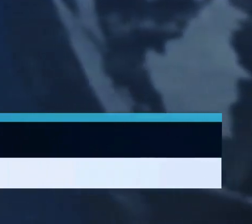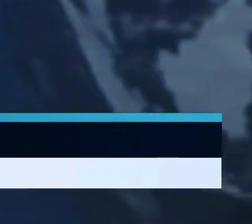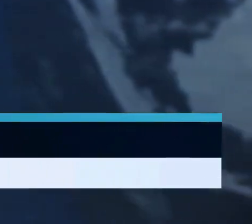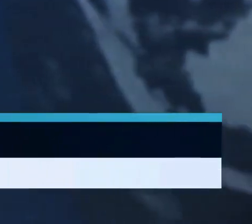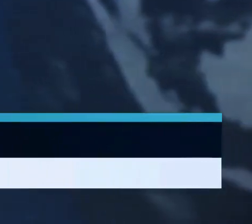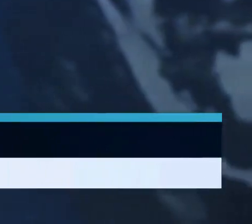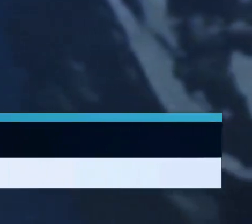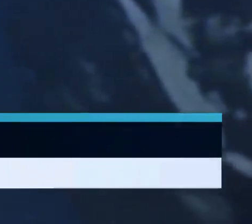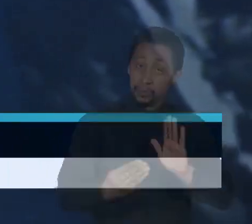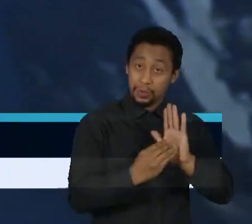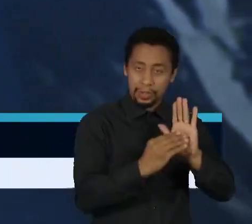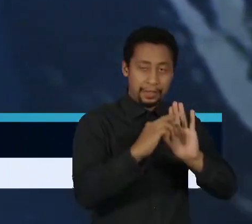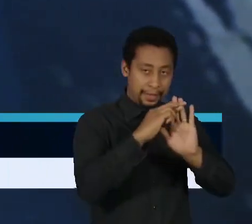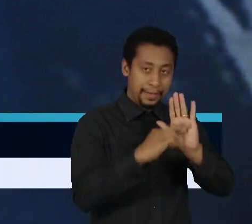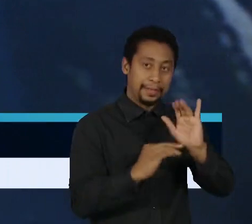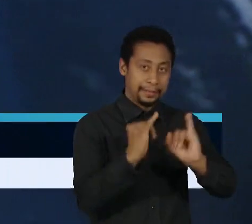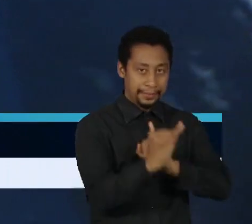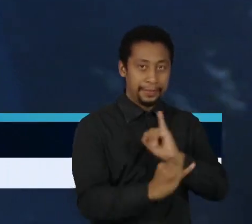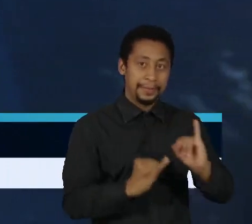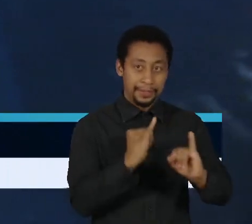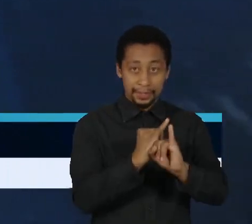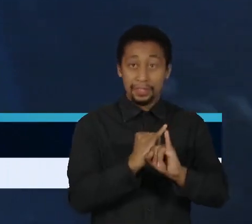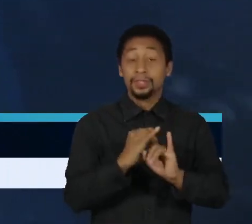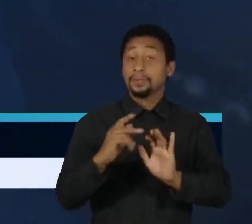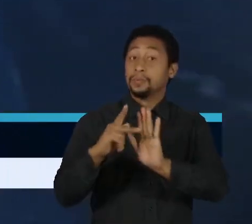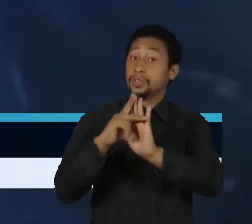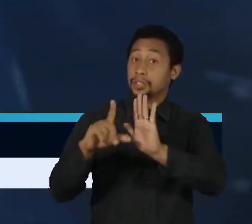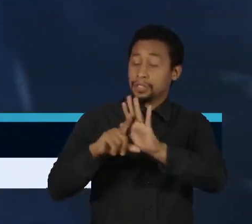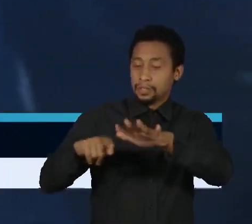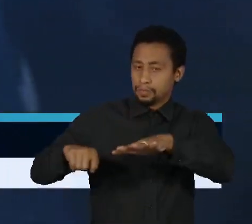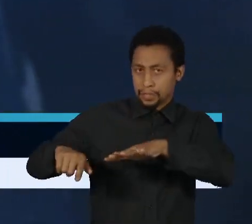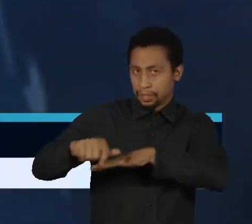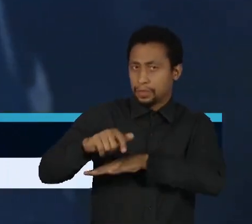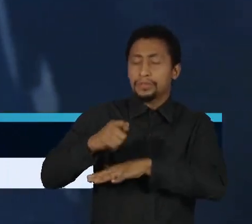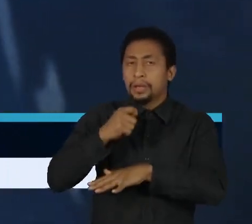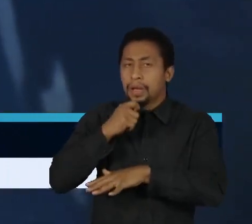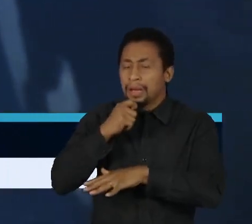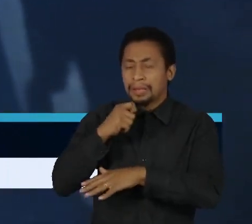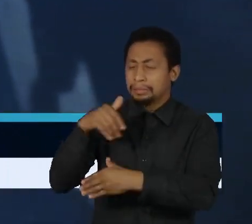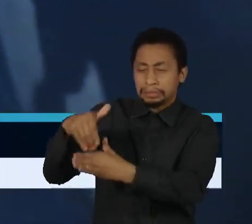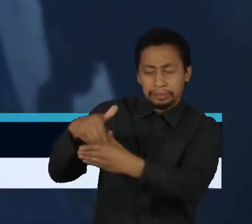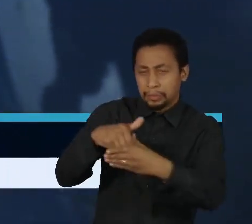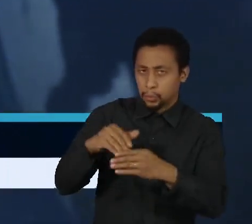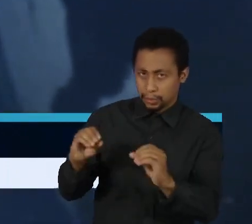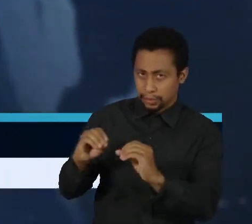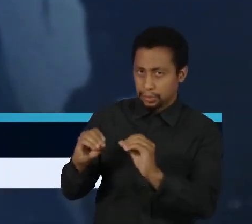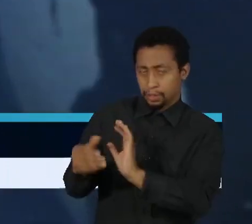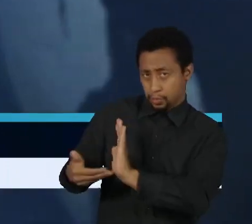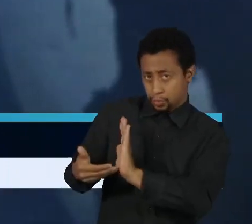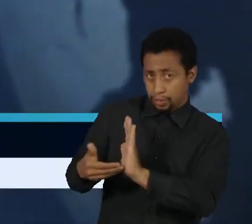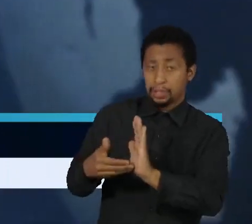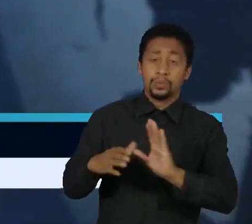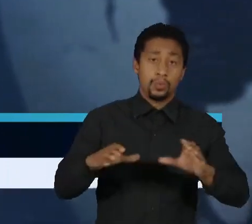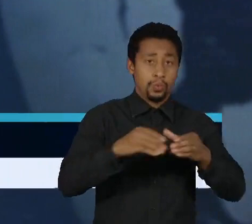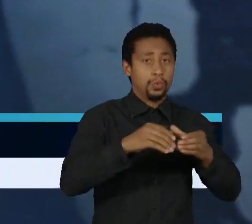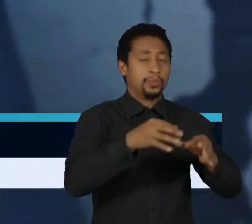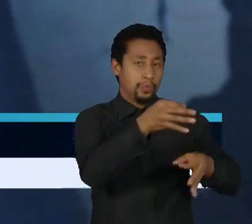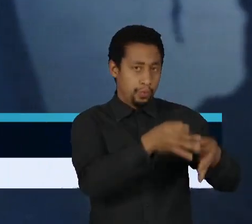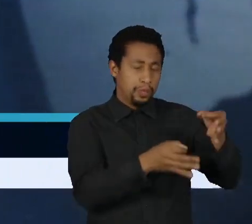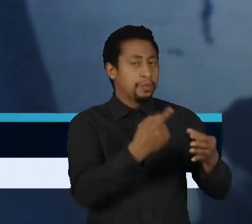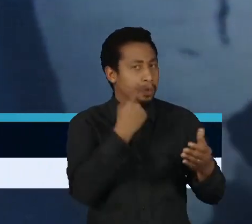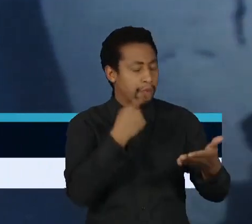ao marco civil da internet. Enquanto o projeto de lei das fake news não avança no Congresso, o judiciário vai analisar o papel e a